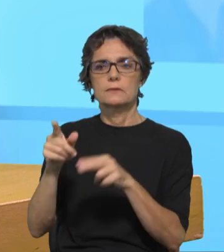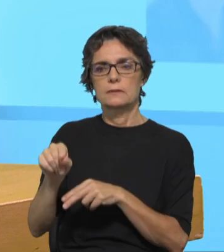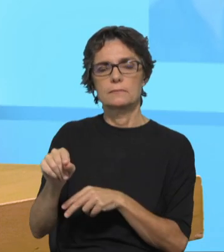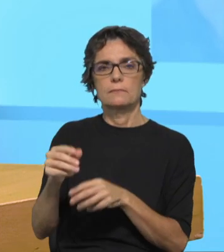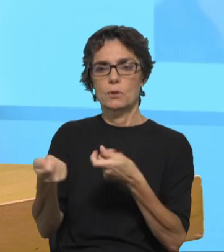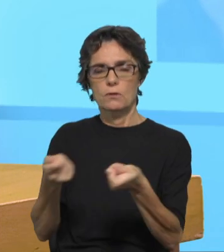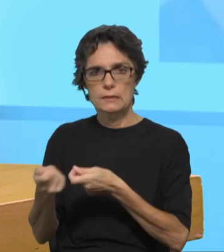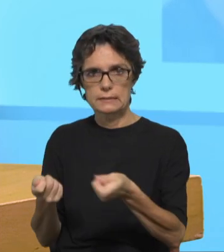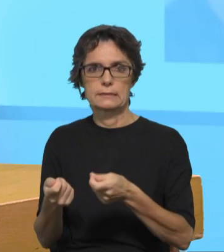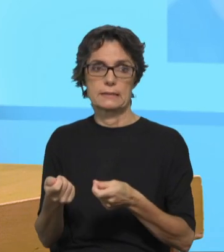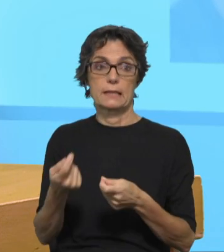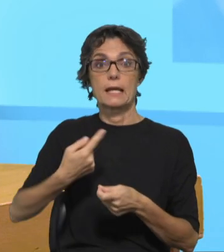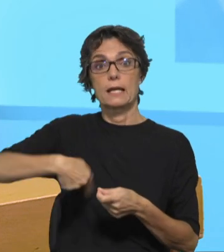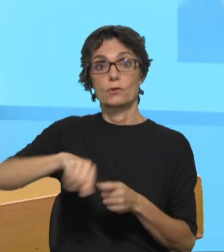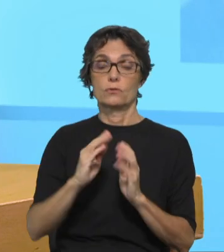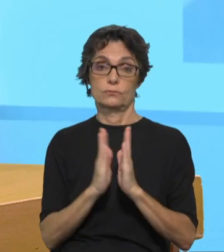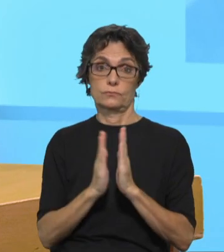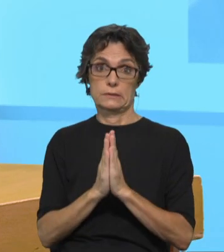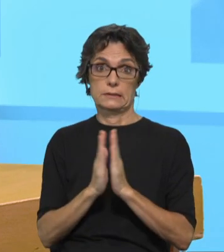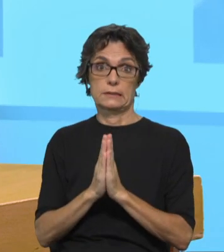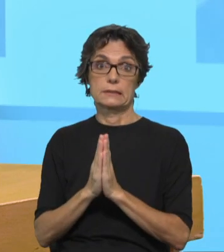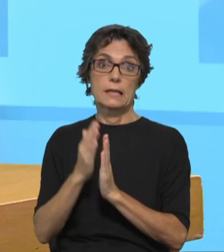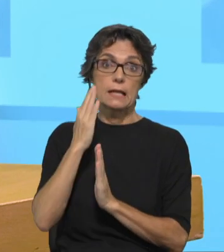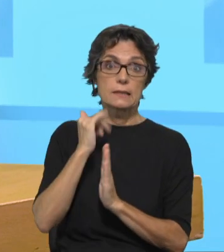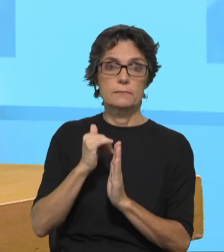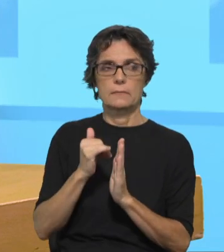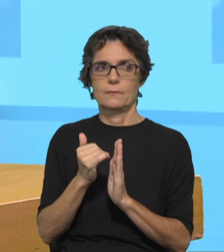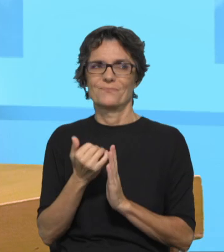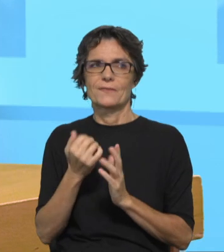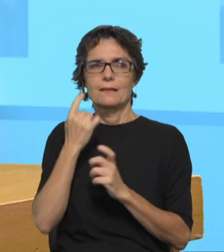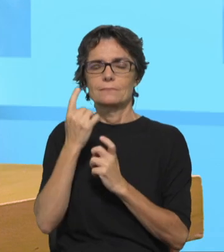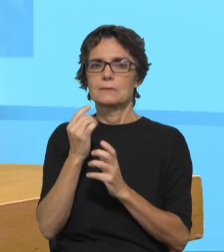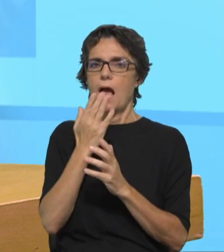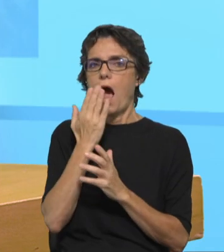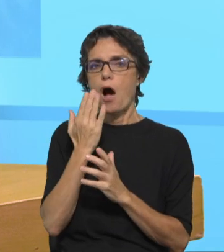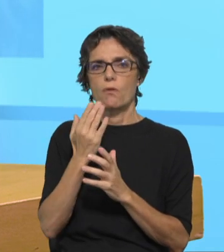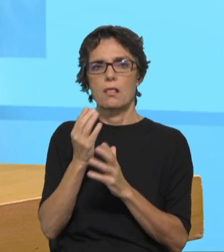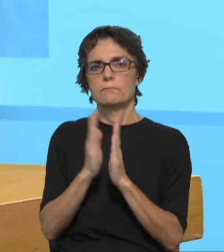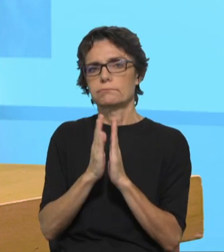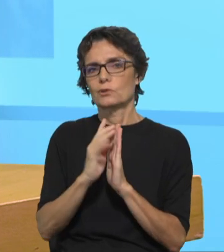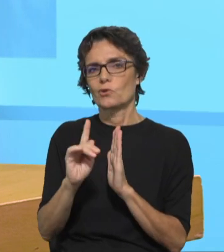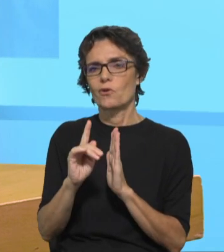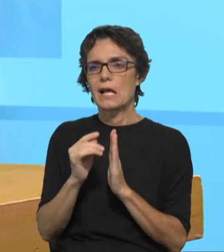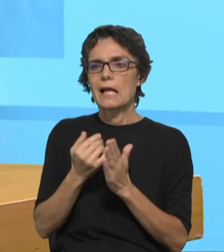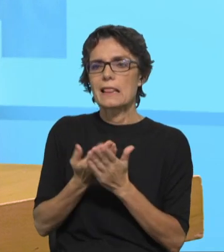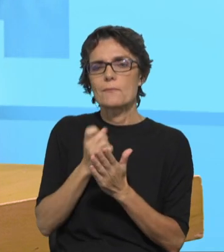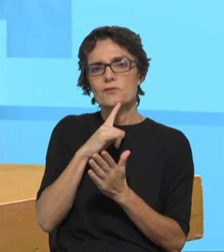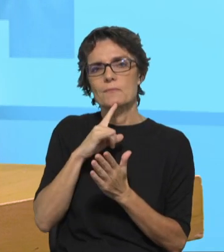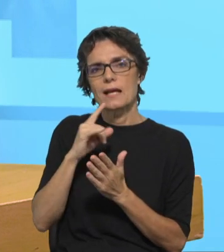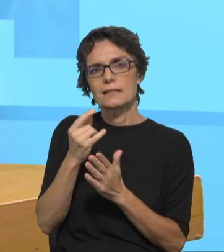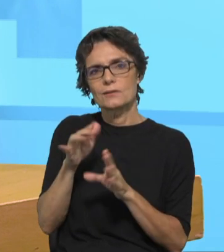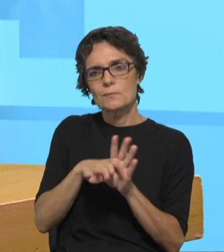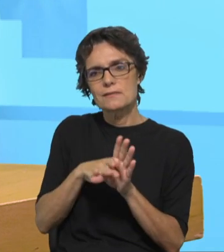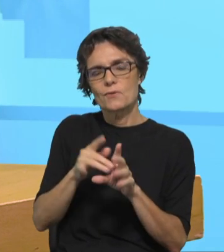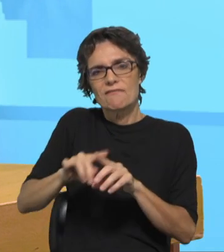apenas como lugar onde vai-se ter uma aula de religião, mas como um lugar que é de referência de vida, não é? E pronto,